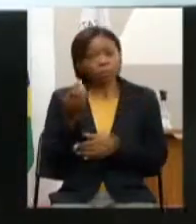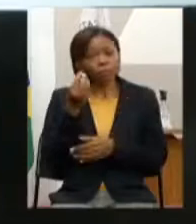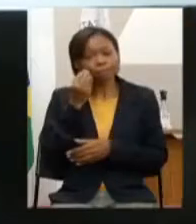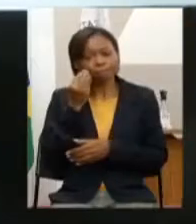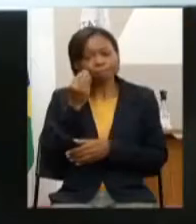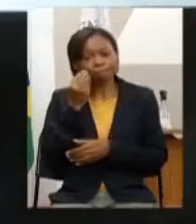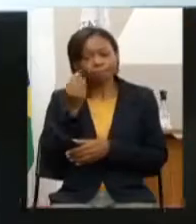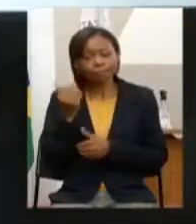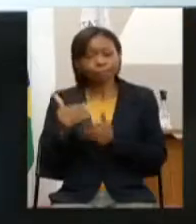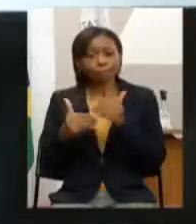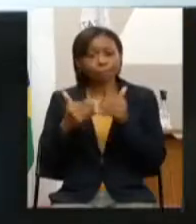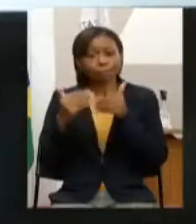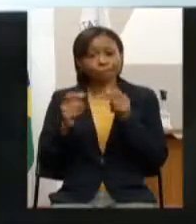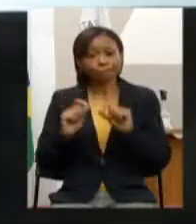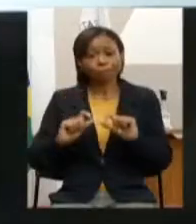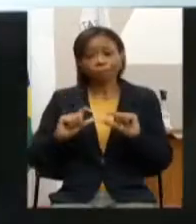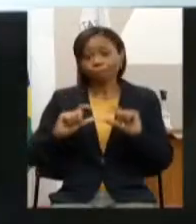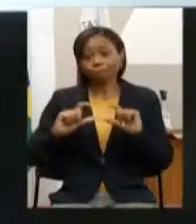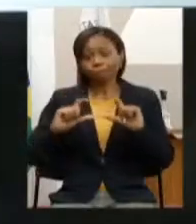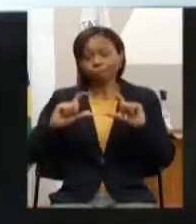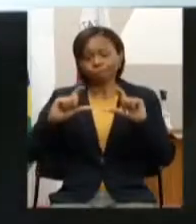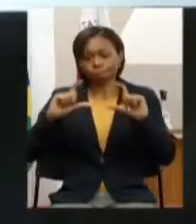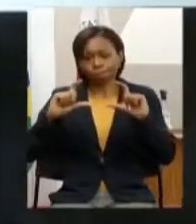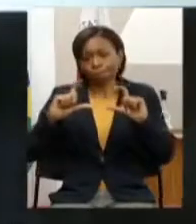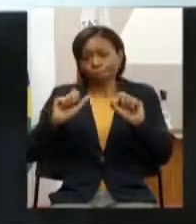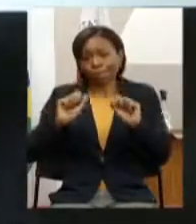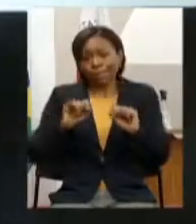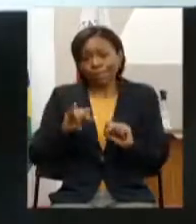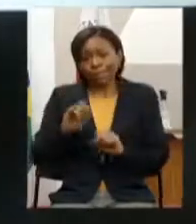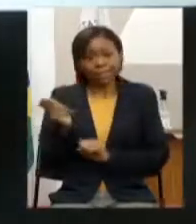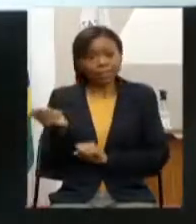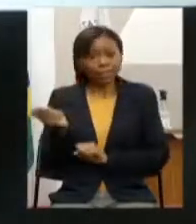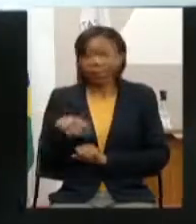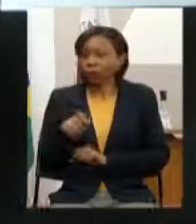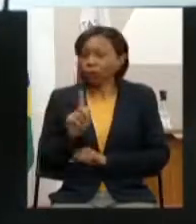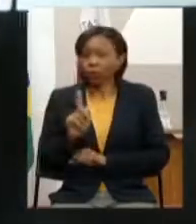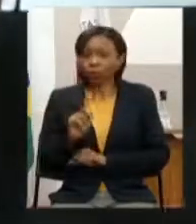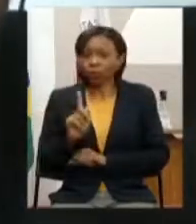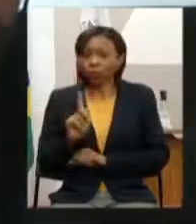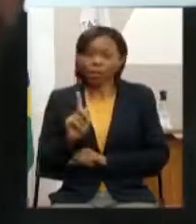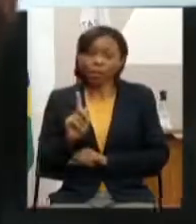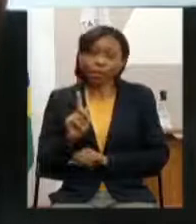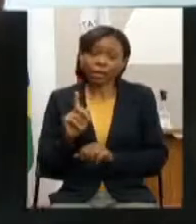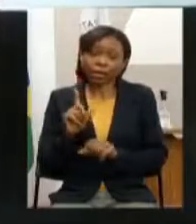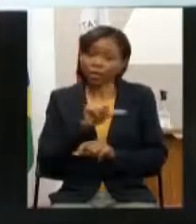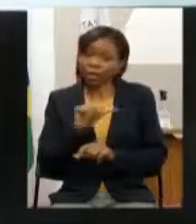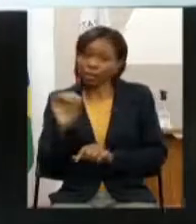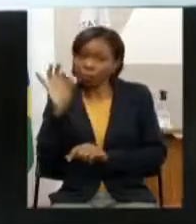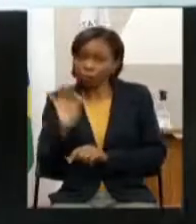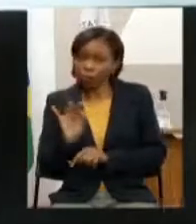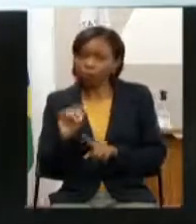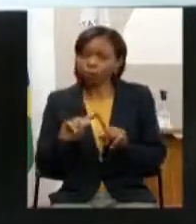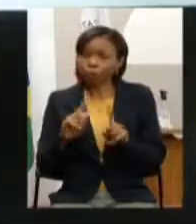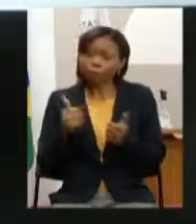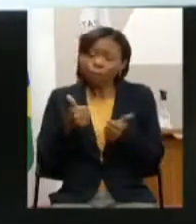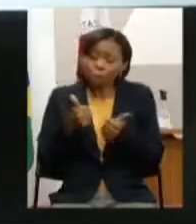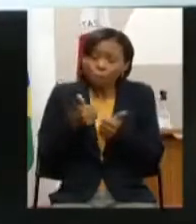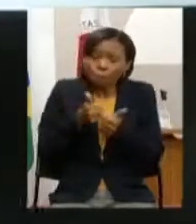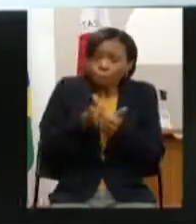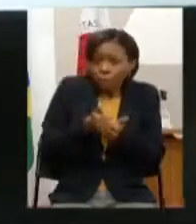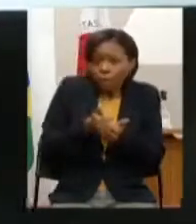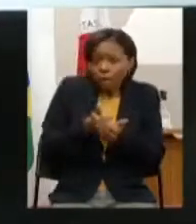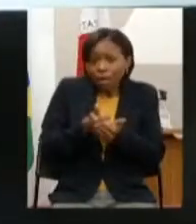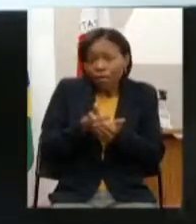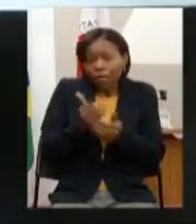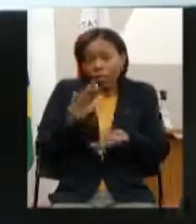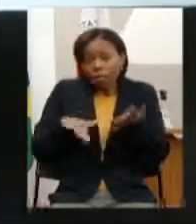melhorar isso e ficar se não alcançar a integralidade dos 2,6 milhões ficar próximo e dependendo de novas aprovações de cota quem sabe